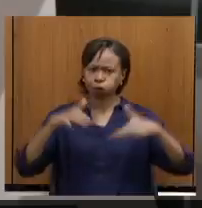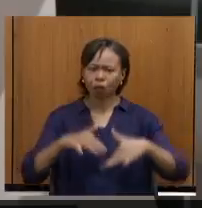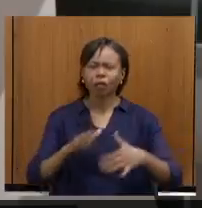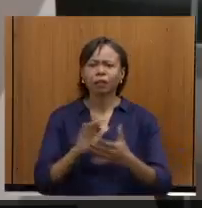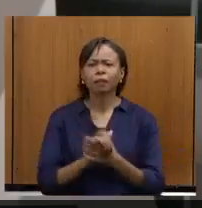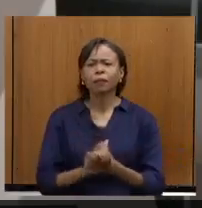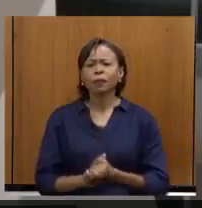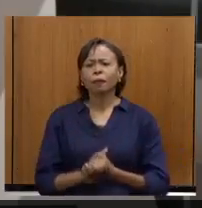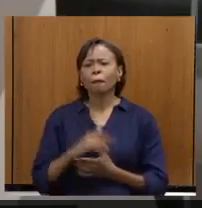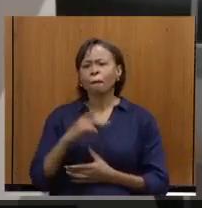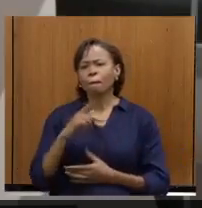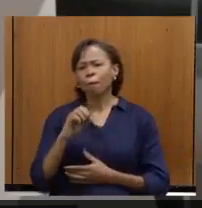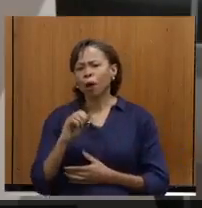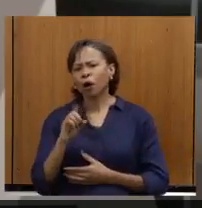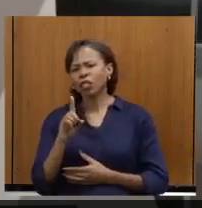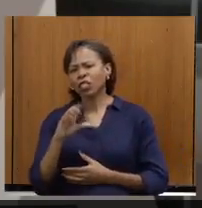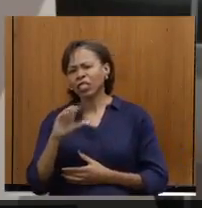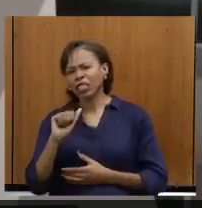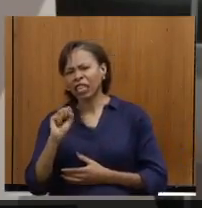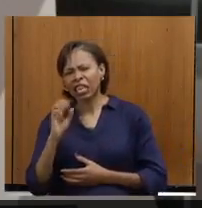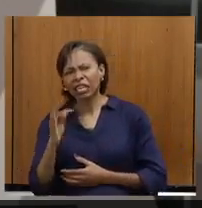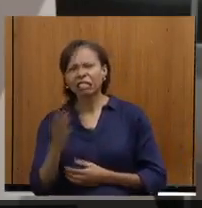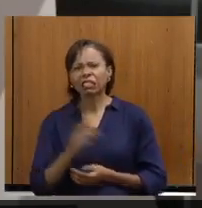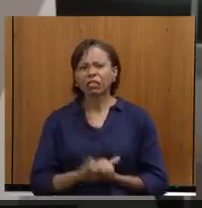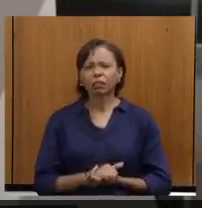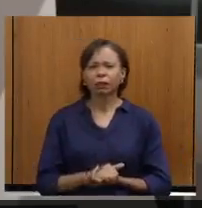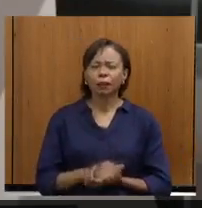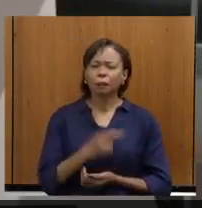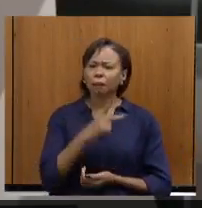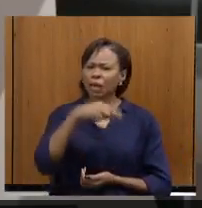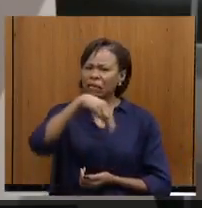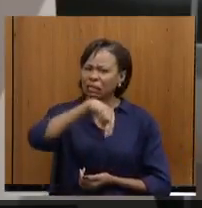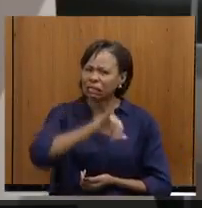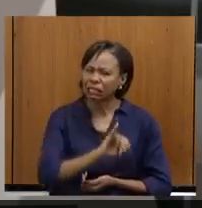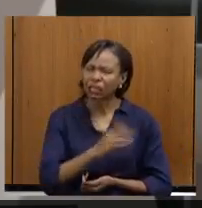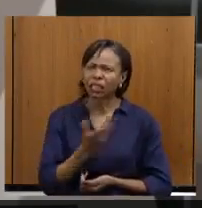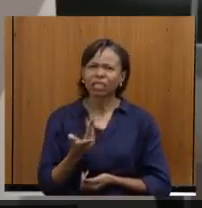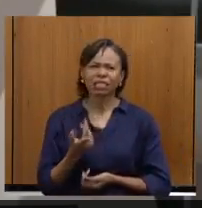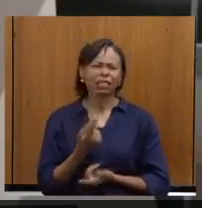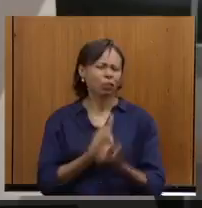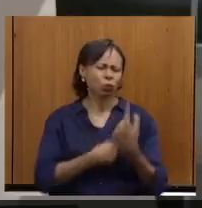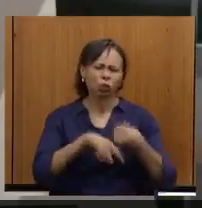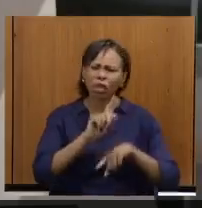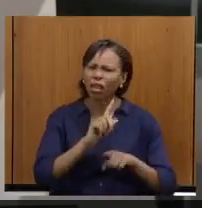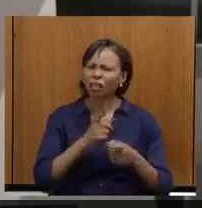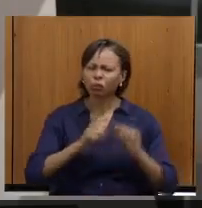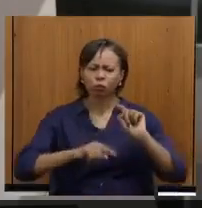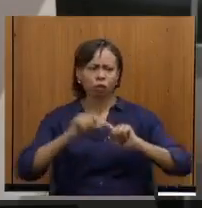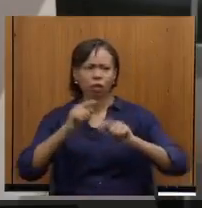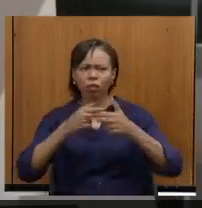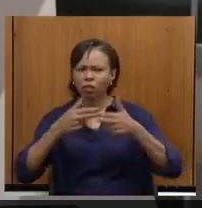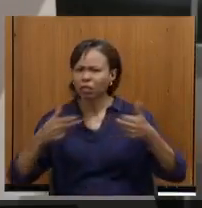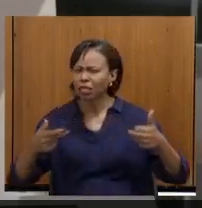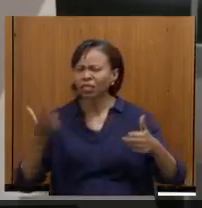Podcasts, enfim, PMI, que teve sucesso, dos equipamentos que estavam